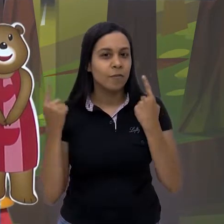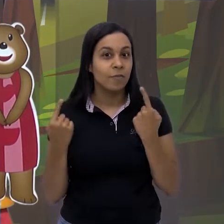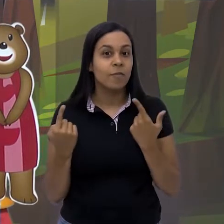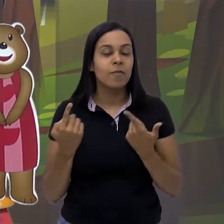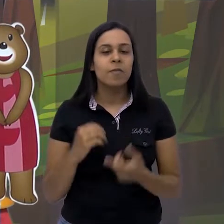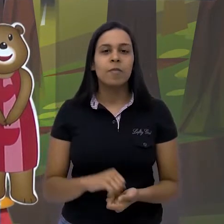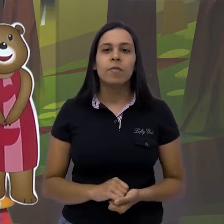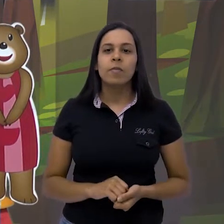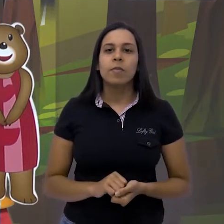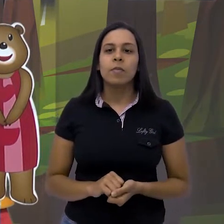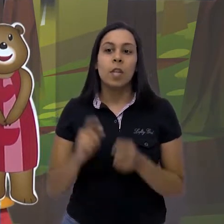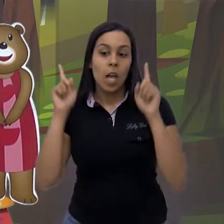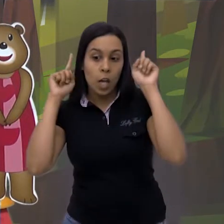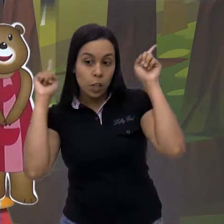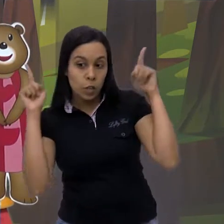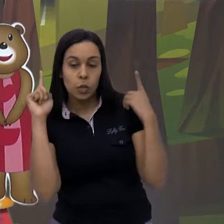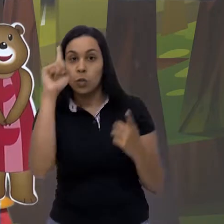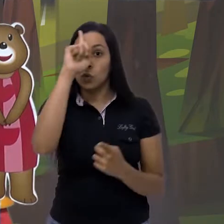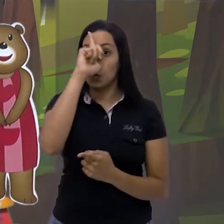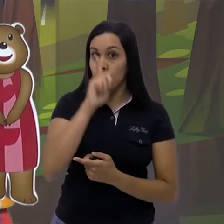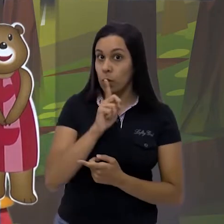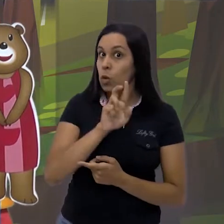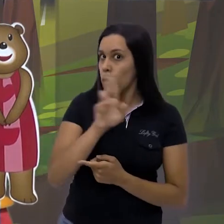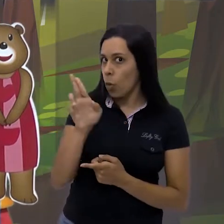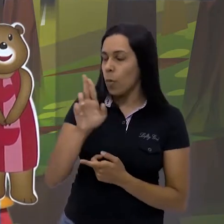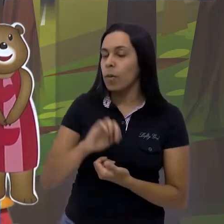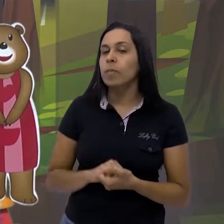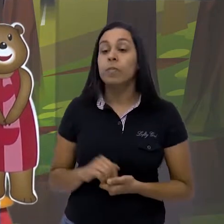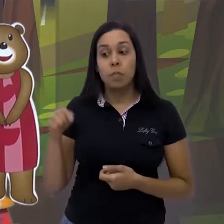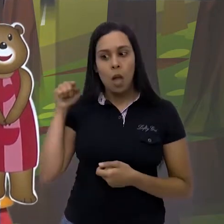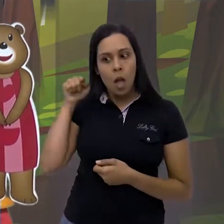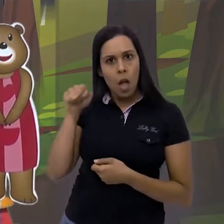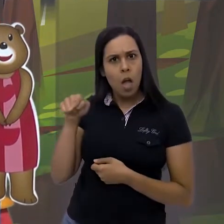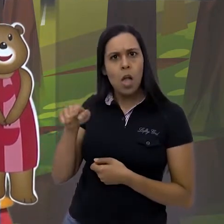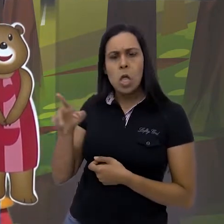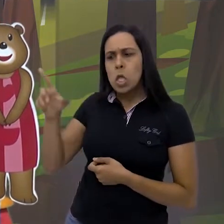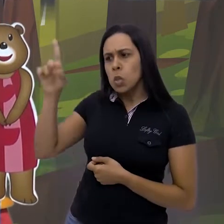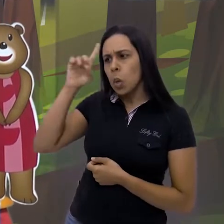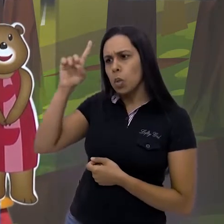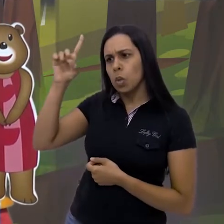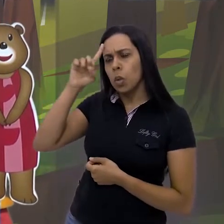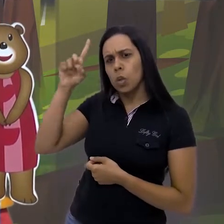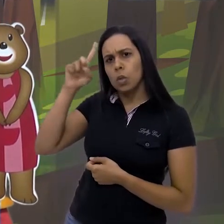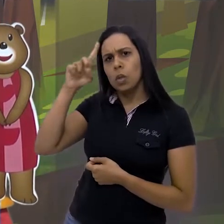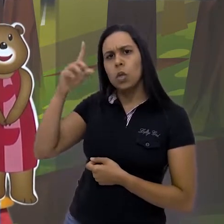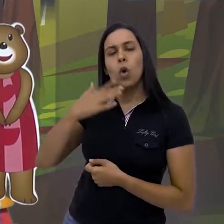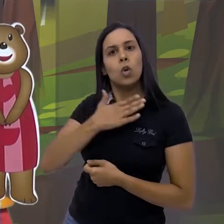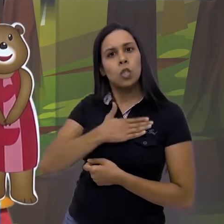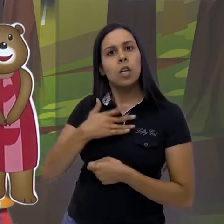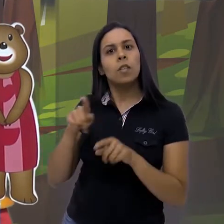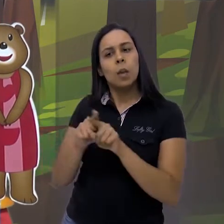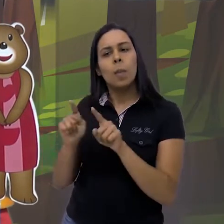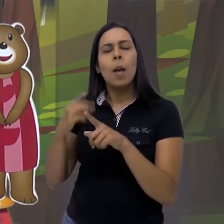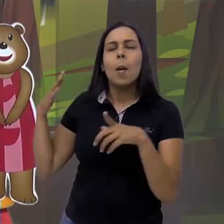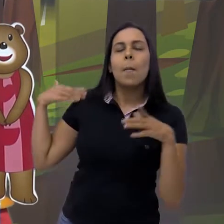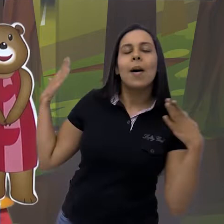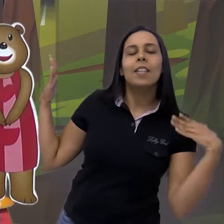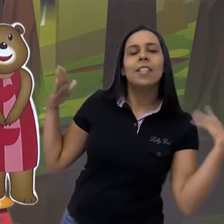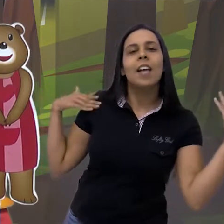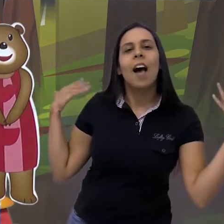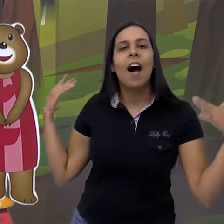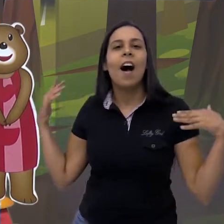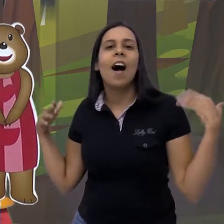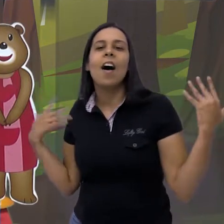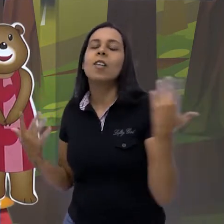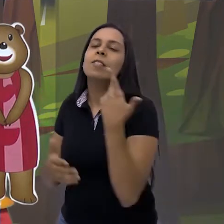Por isso o nome caixinhos dourados. Ela, todo dia de manhã, gostava também de dar um passeio na floresta.